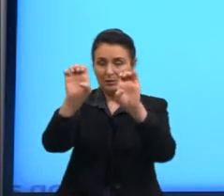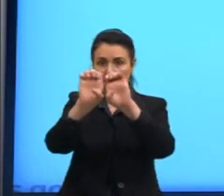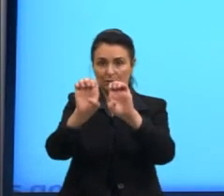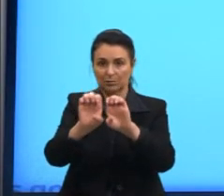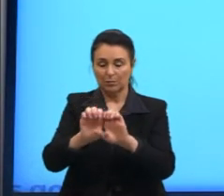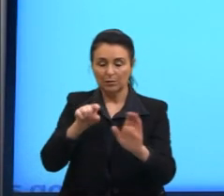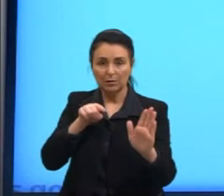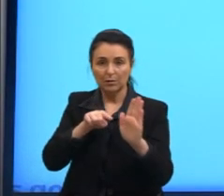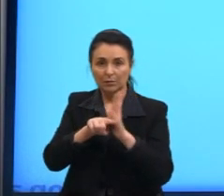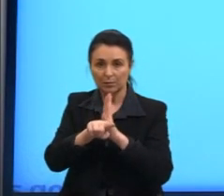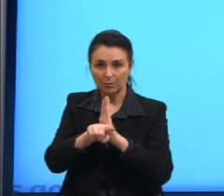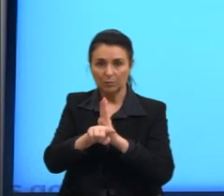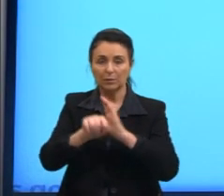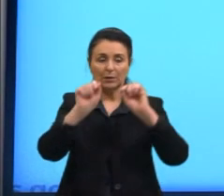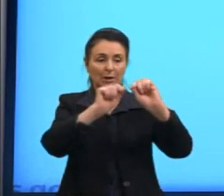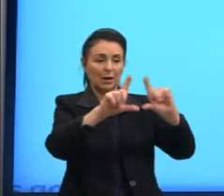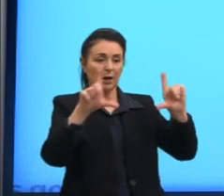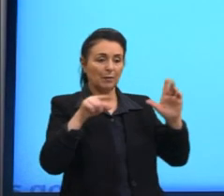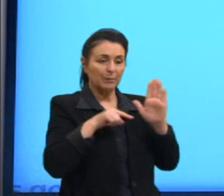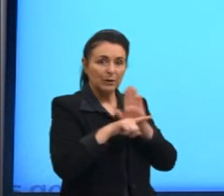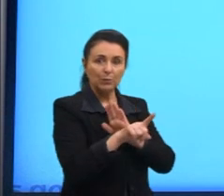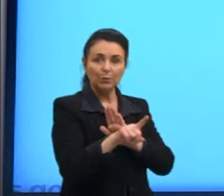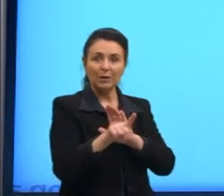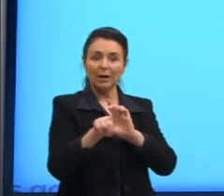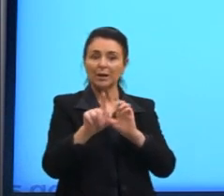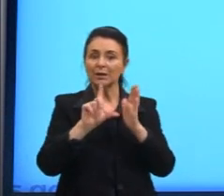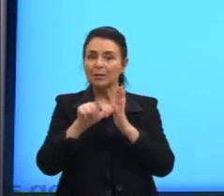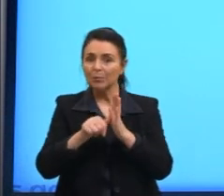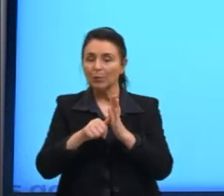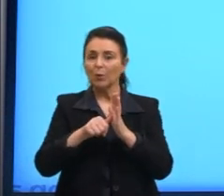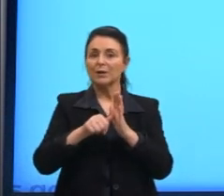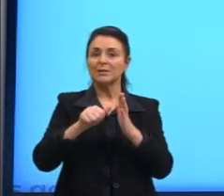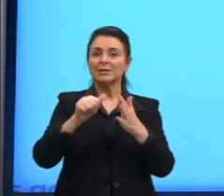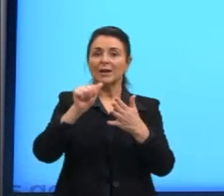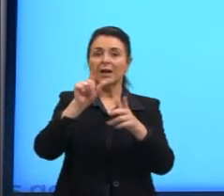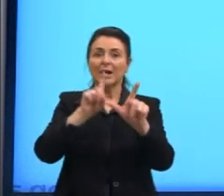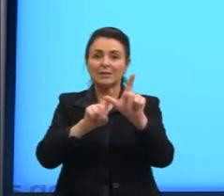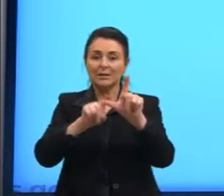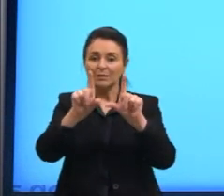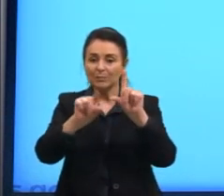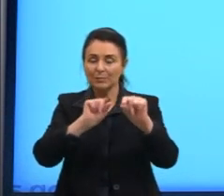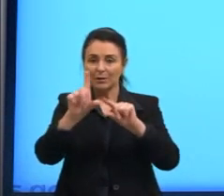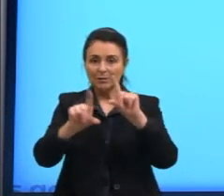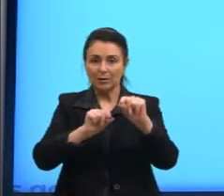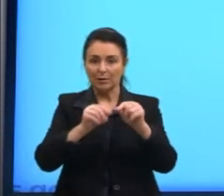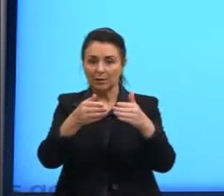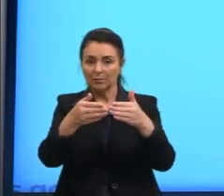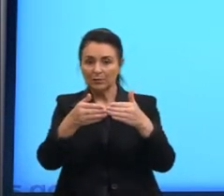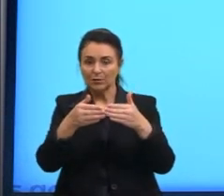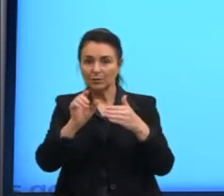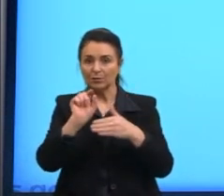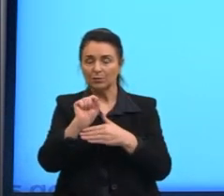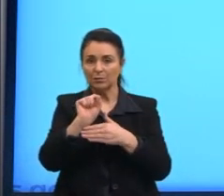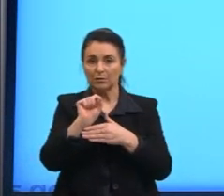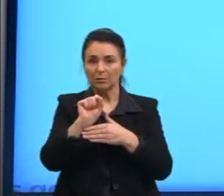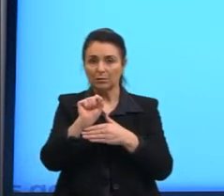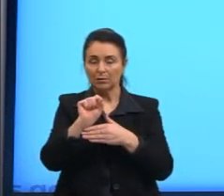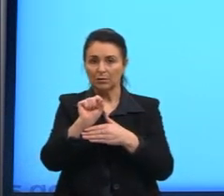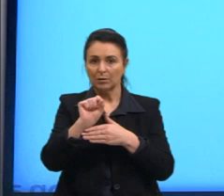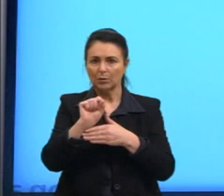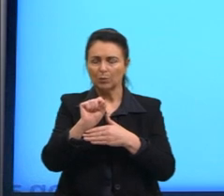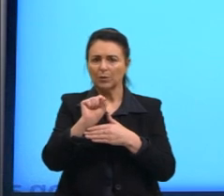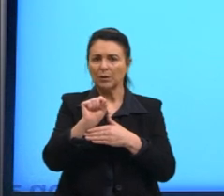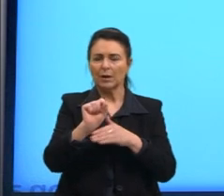da questão o enunciado e as alternativas o enunciado te traz o que ele está pedindo pedindo o que? o que ela